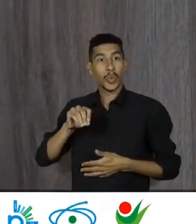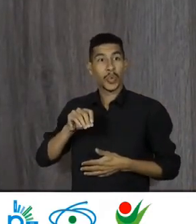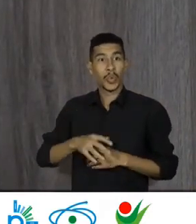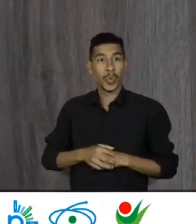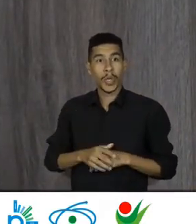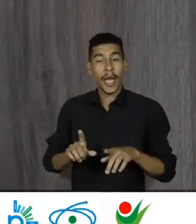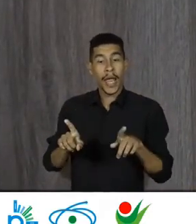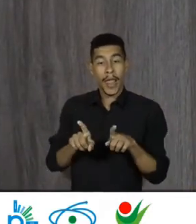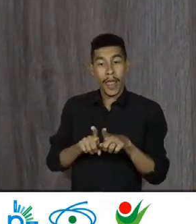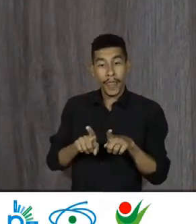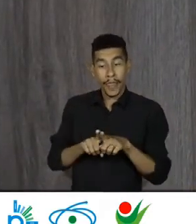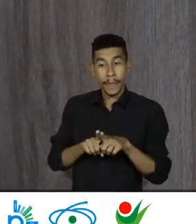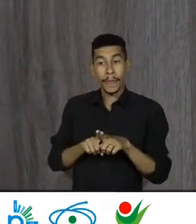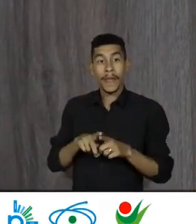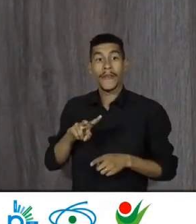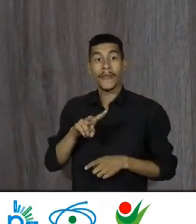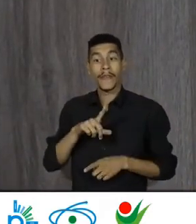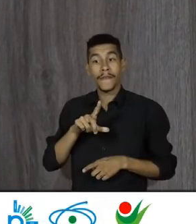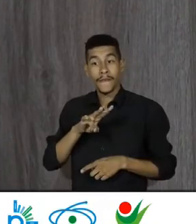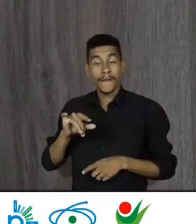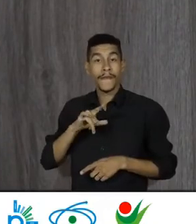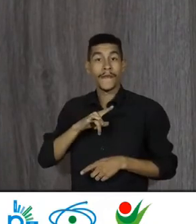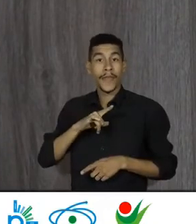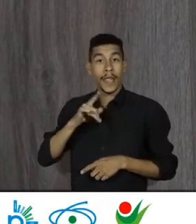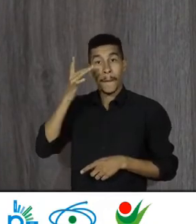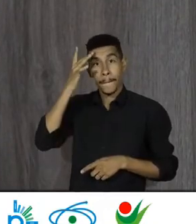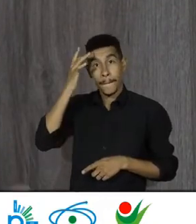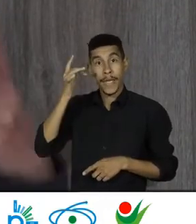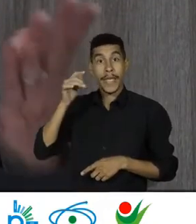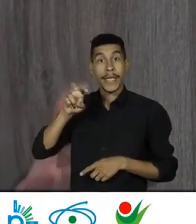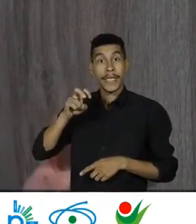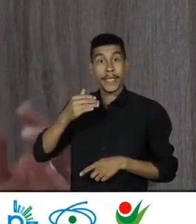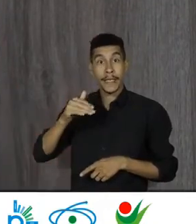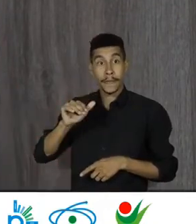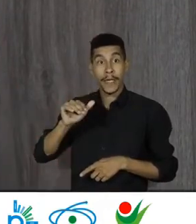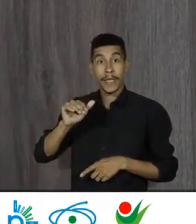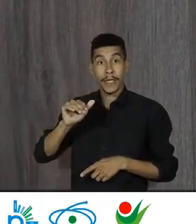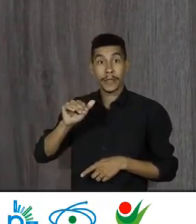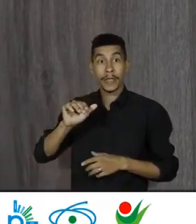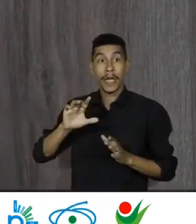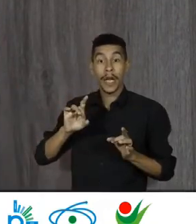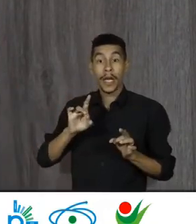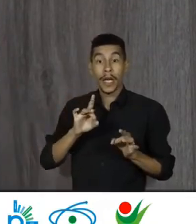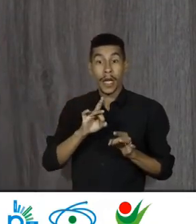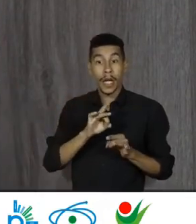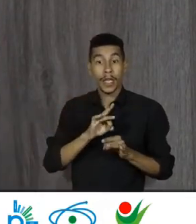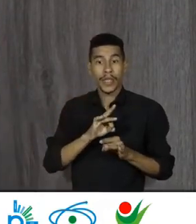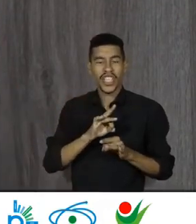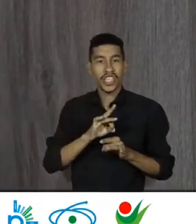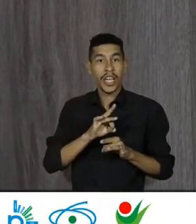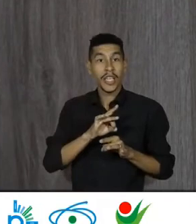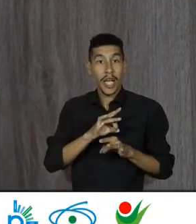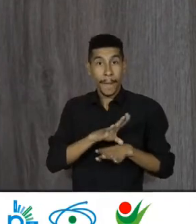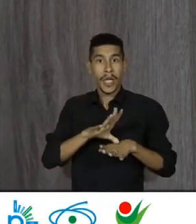também Nós teremos Amanhã As 17h30 Após Essa tarde De